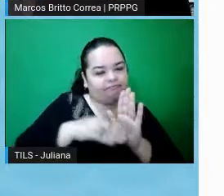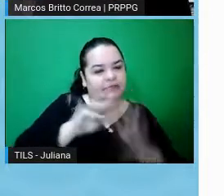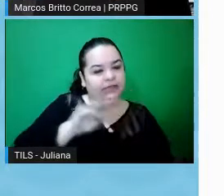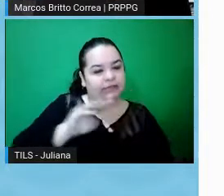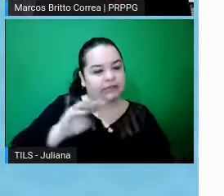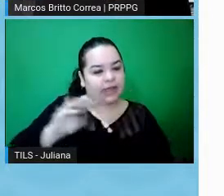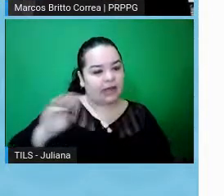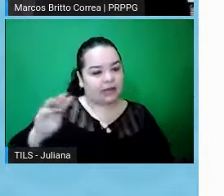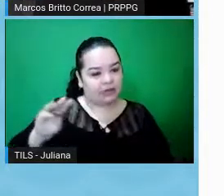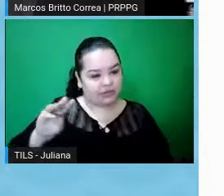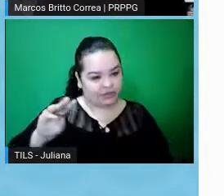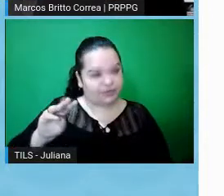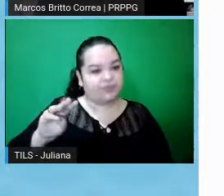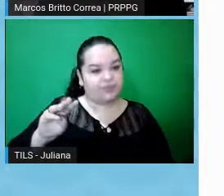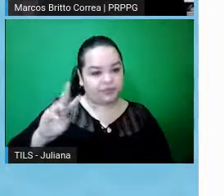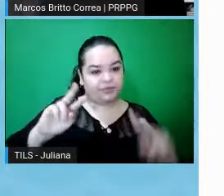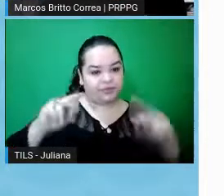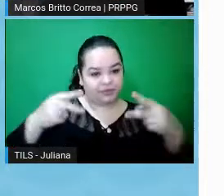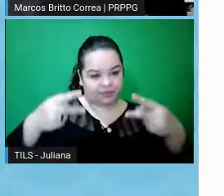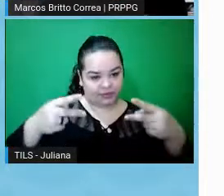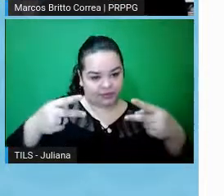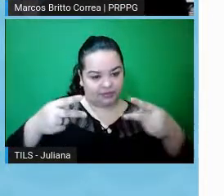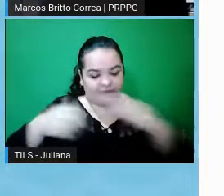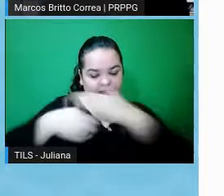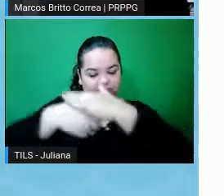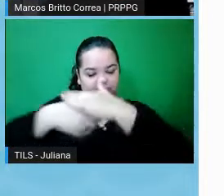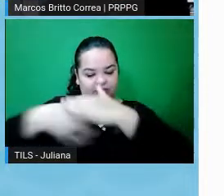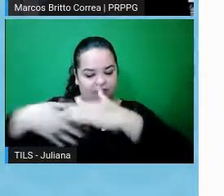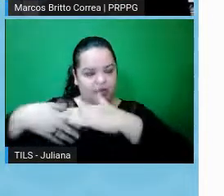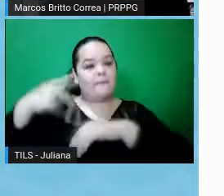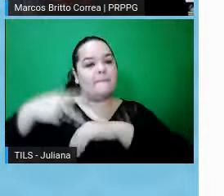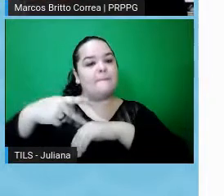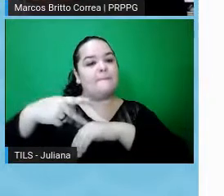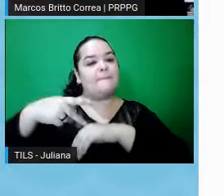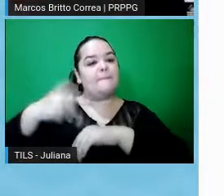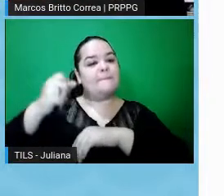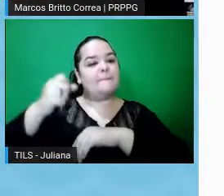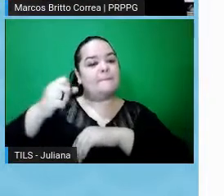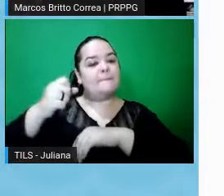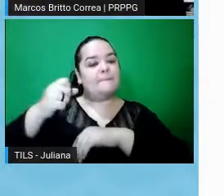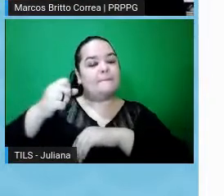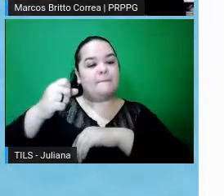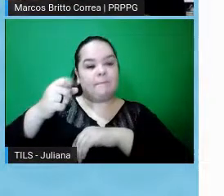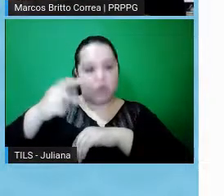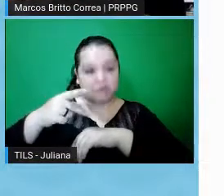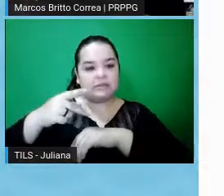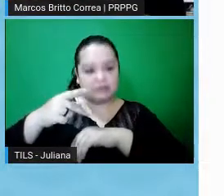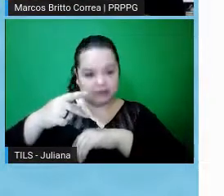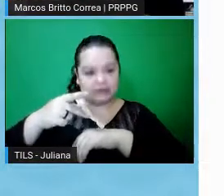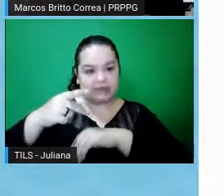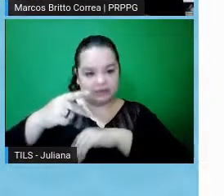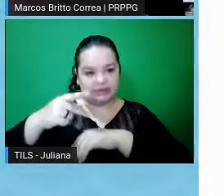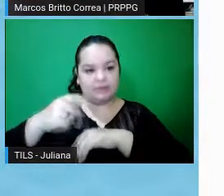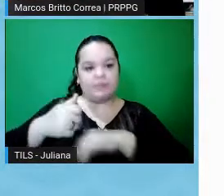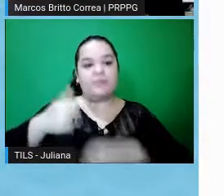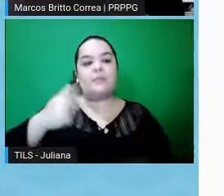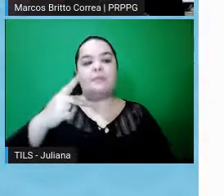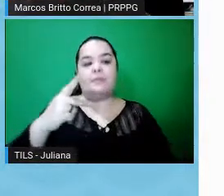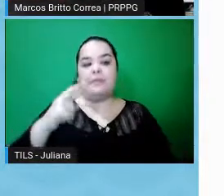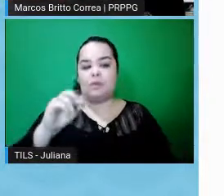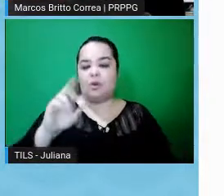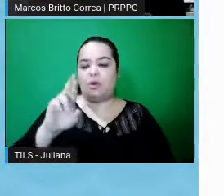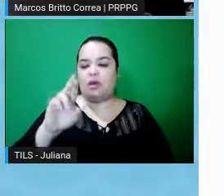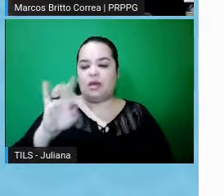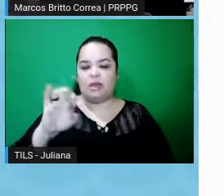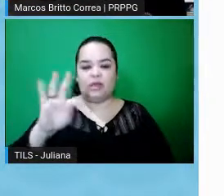UFPEL, da Proreitoria de Pesquisa e Pós-Graduação, na área de pesquisa, mas se vocês entrarem no site da Proreitoria, tem várias abas, tem uma que é pesquisa,